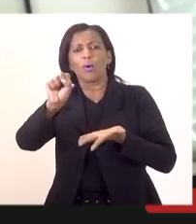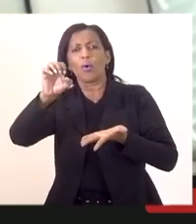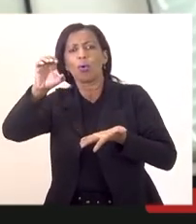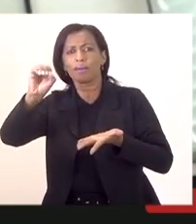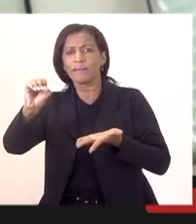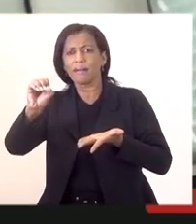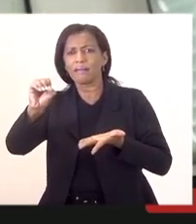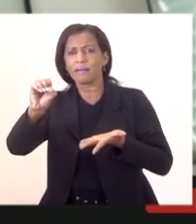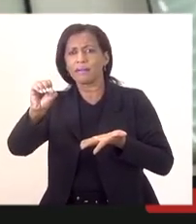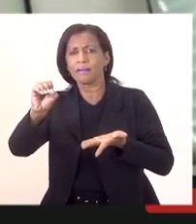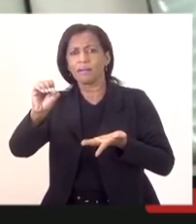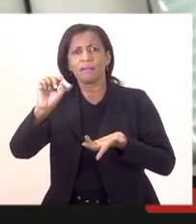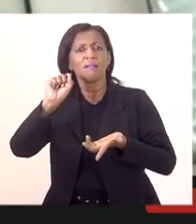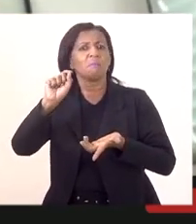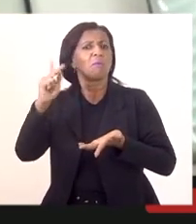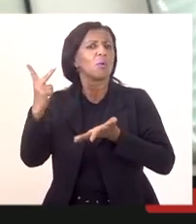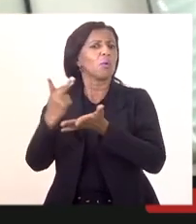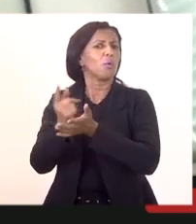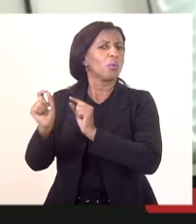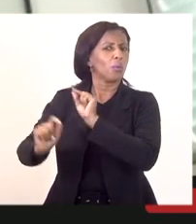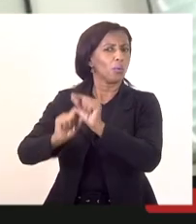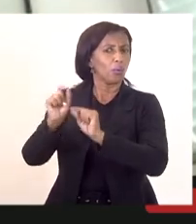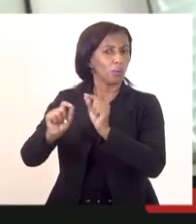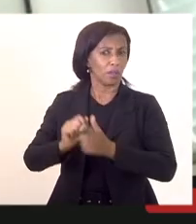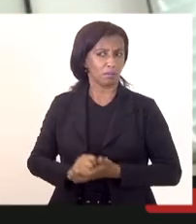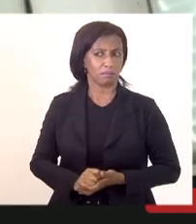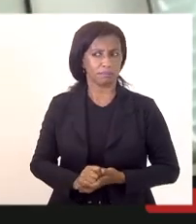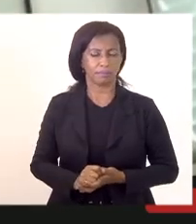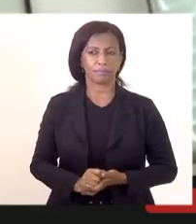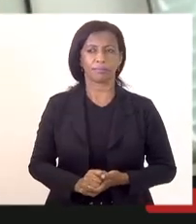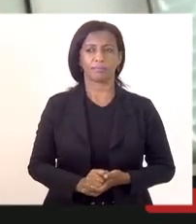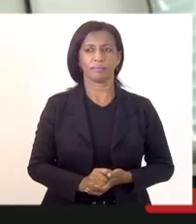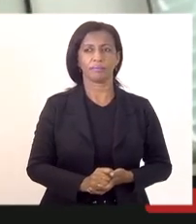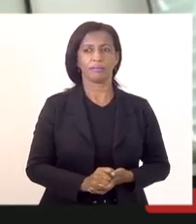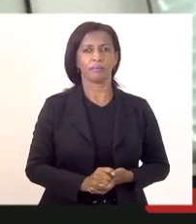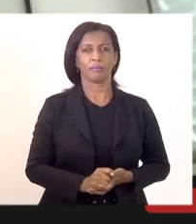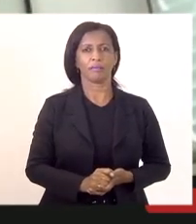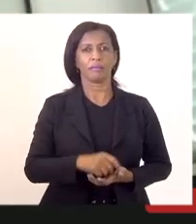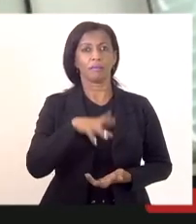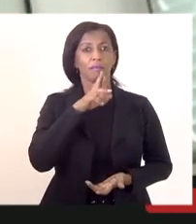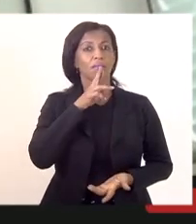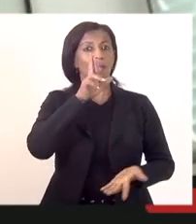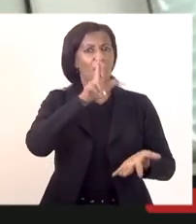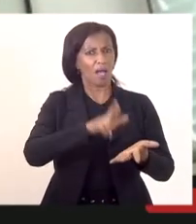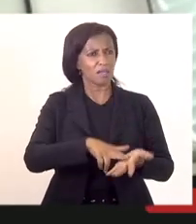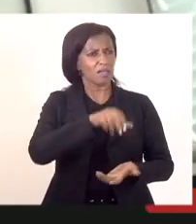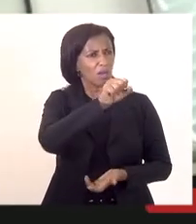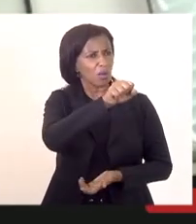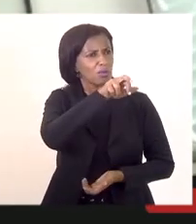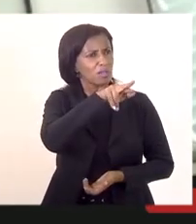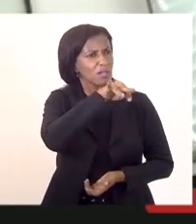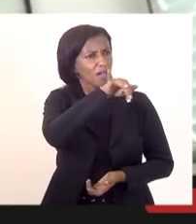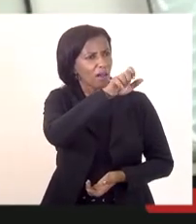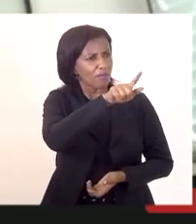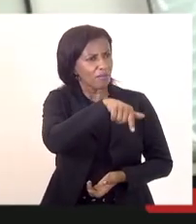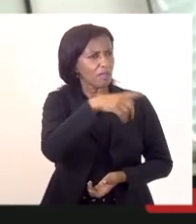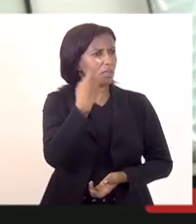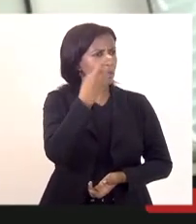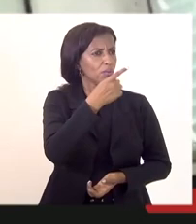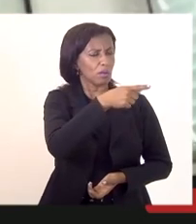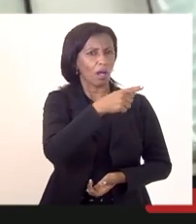Esse é o primeiro ponto. Assiste a razão, deputado Serafim. De fato, não houve qualquer menção àqueles